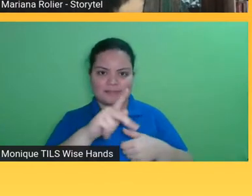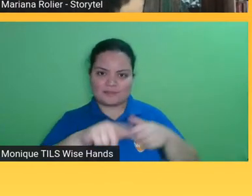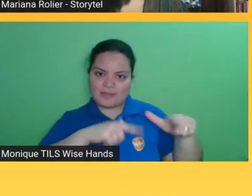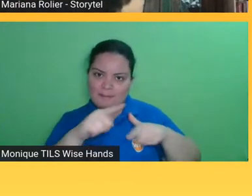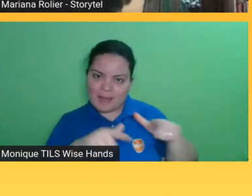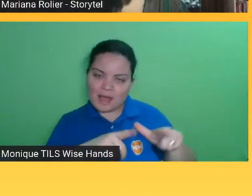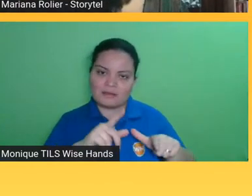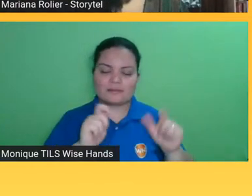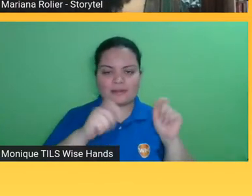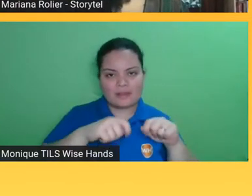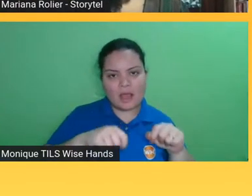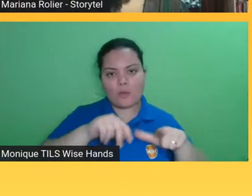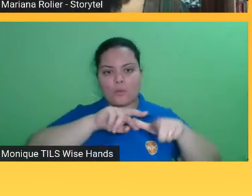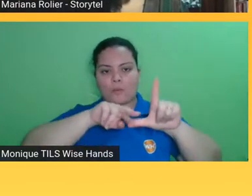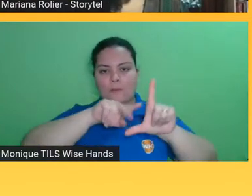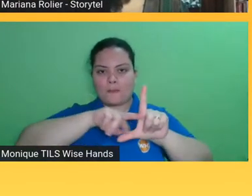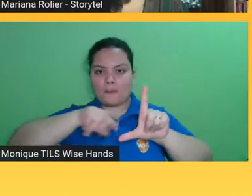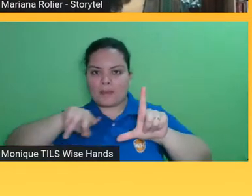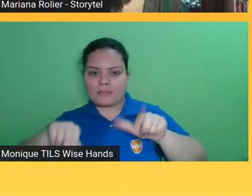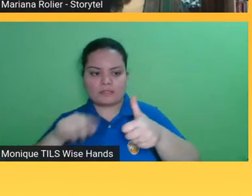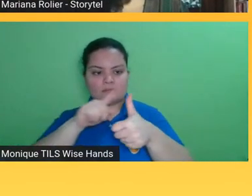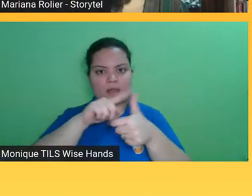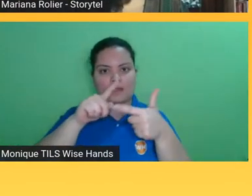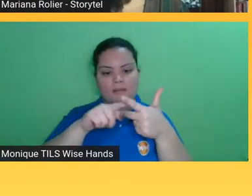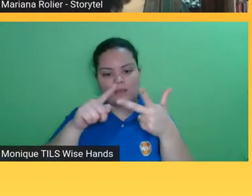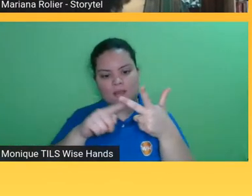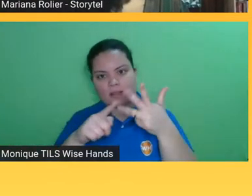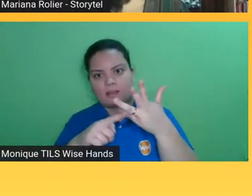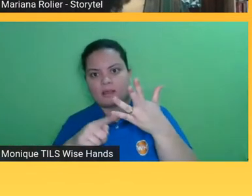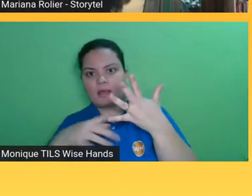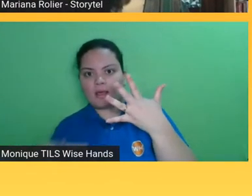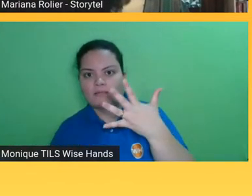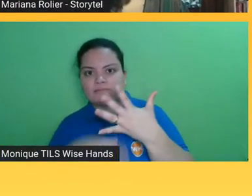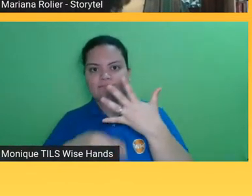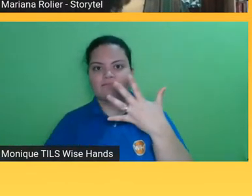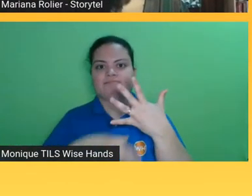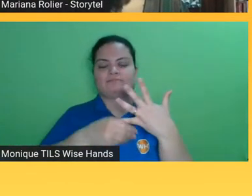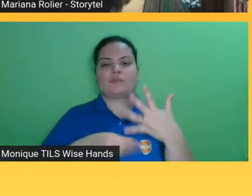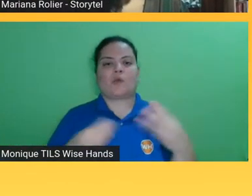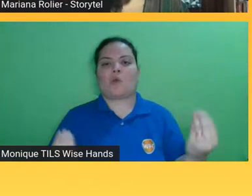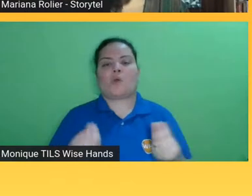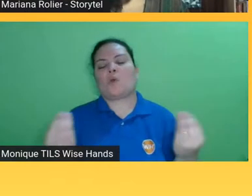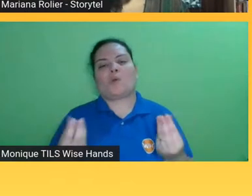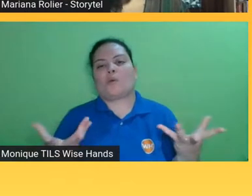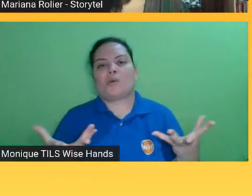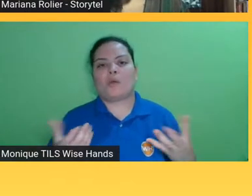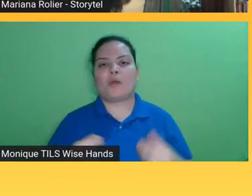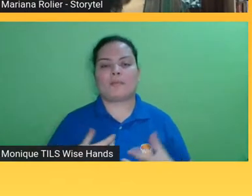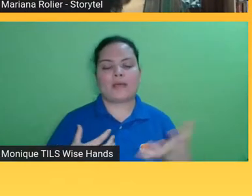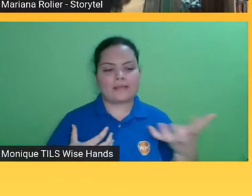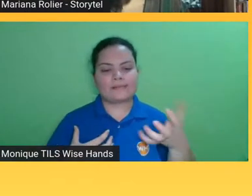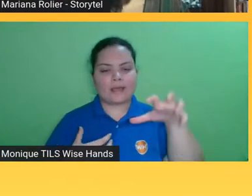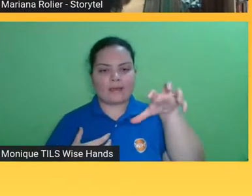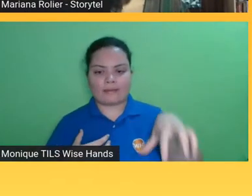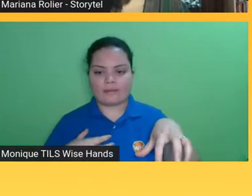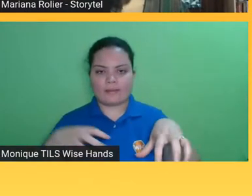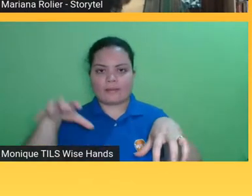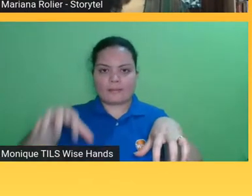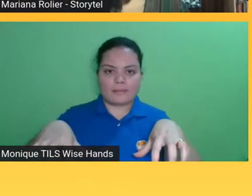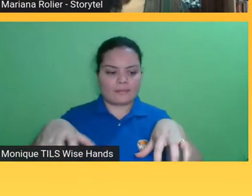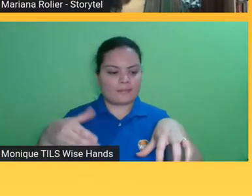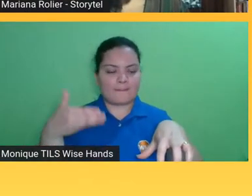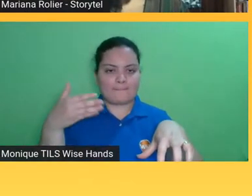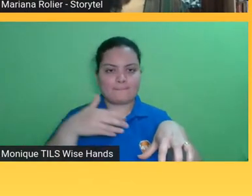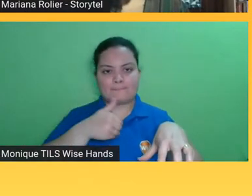ou existe mais uma uma repetição assim né ou mesmo conteúdo nessas diversas plataformas